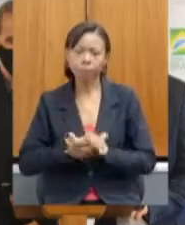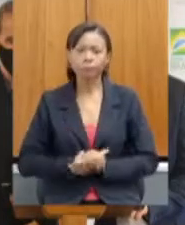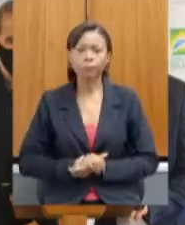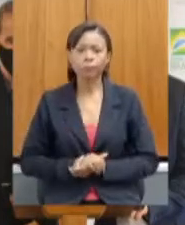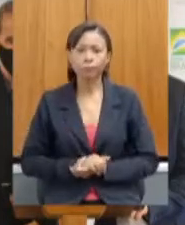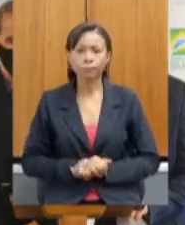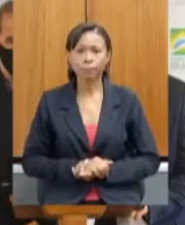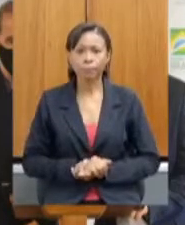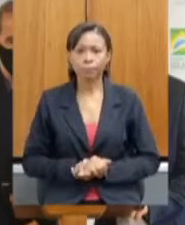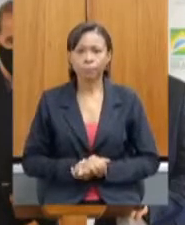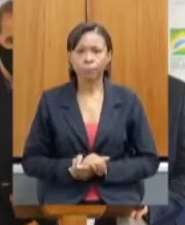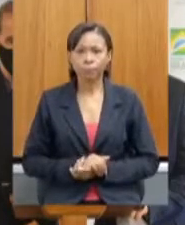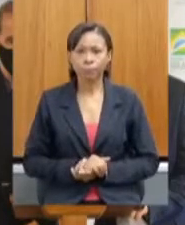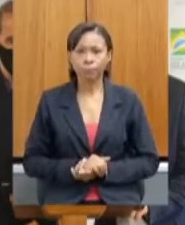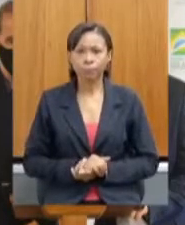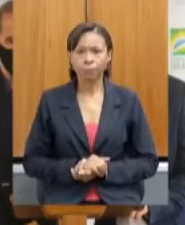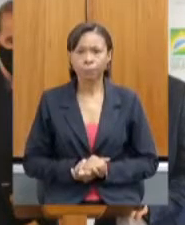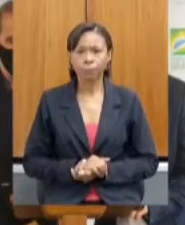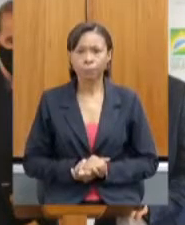Desculpa.